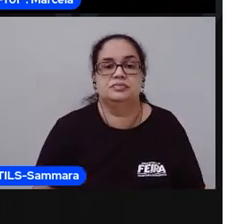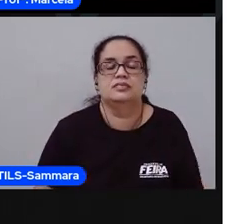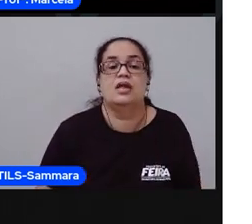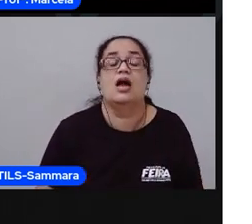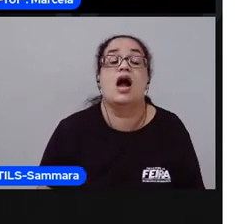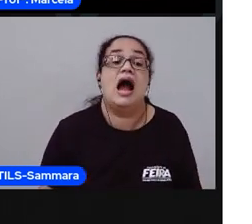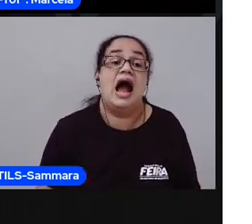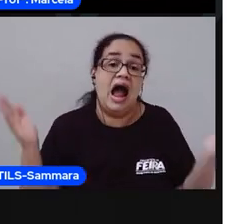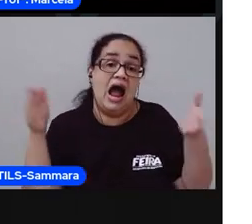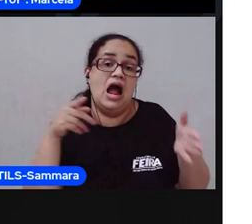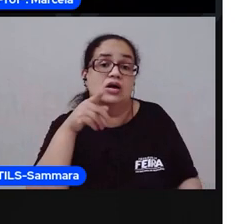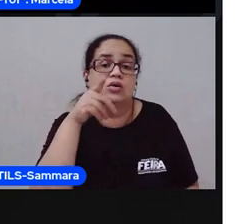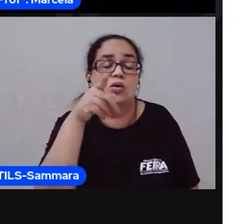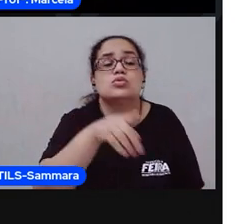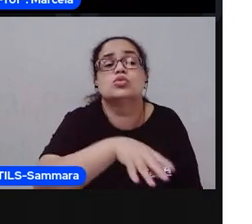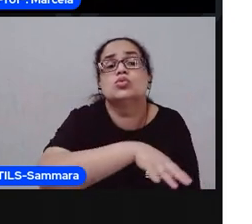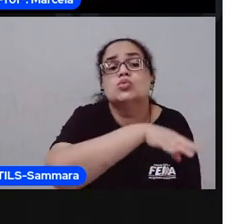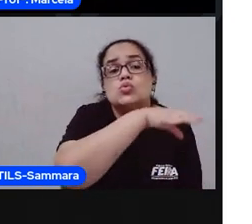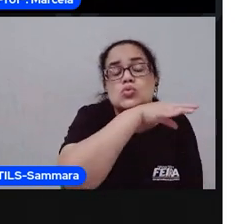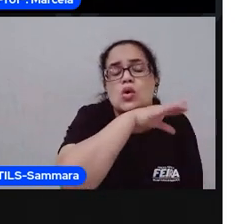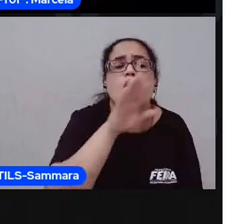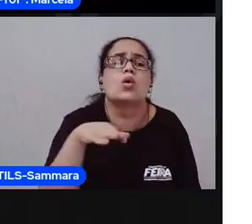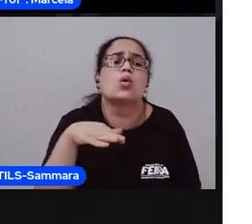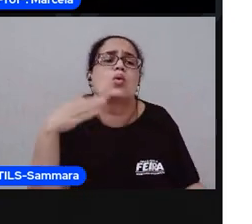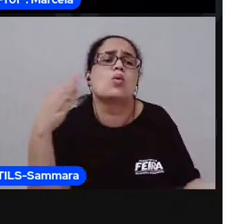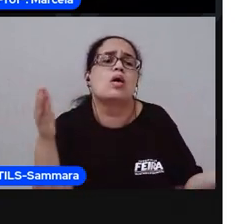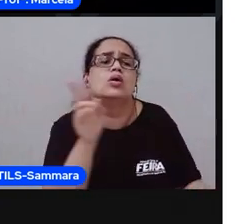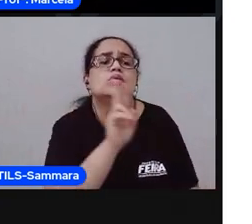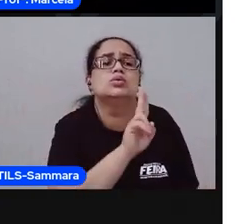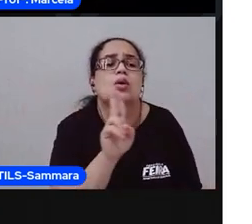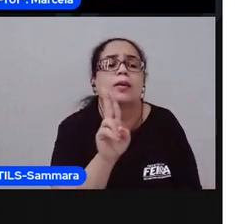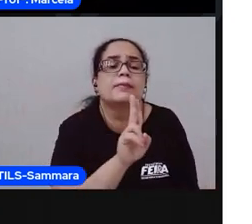Agora, esse é outro animalzinho aqui. Qual é o nome dele?